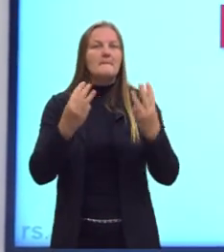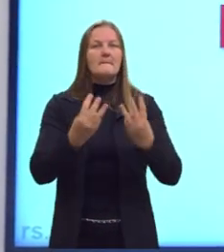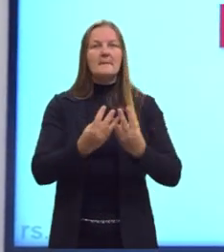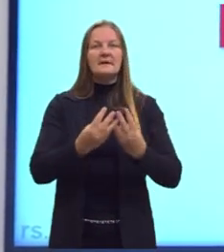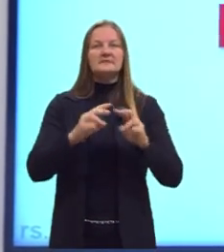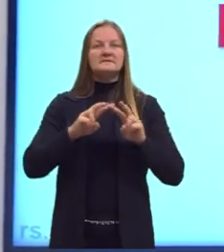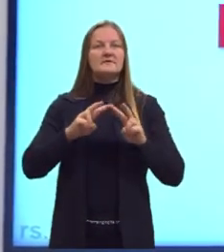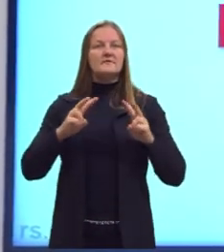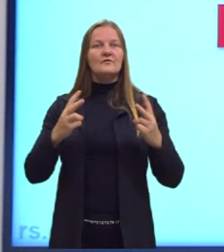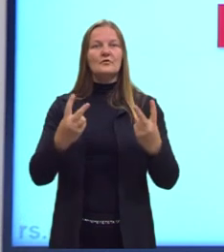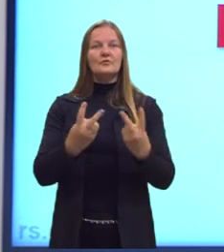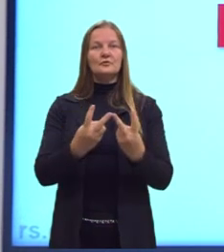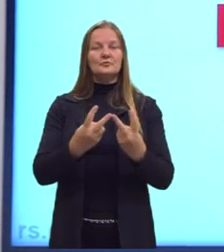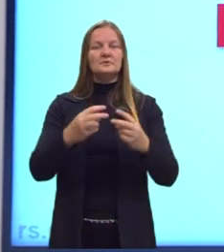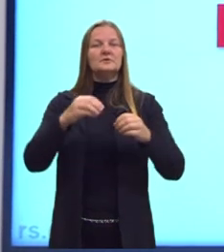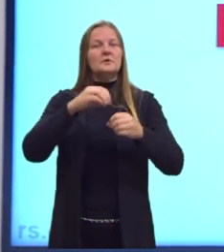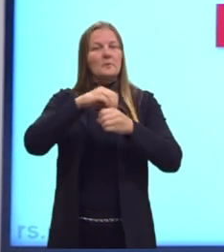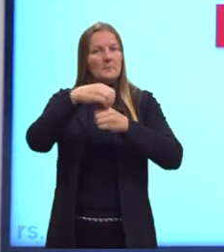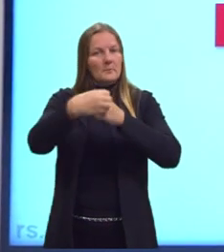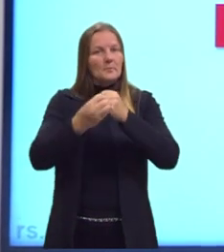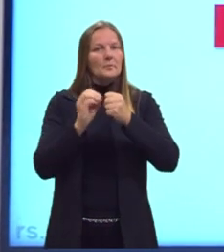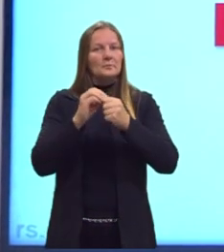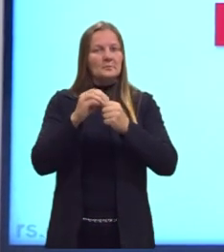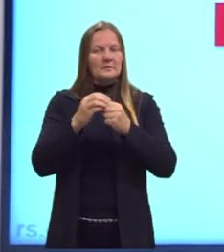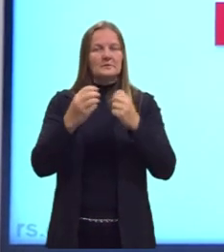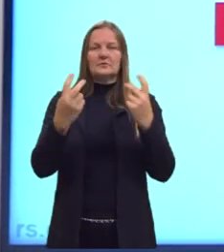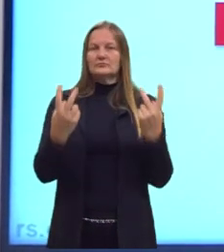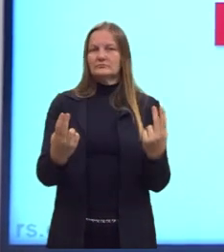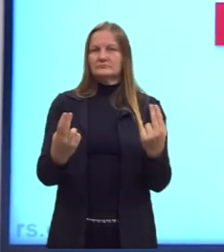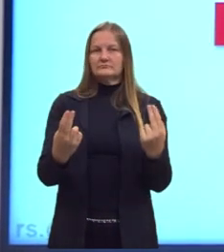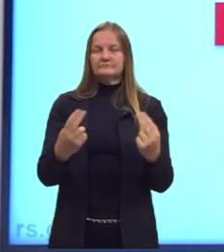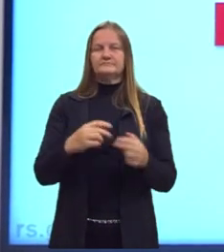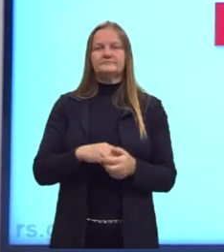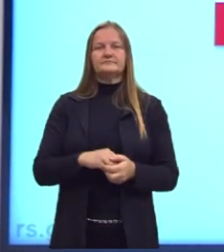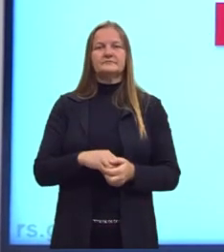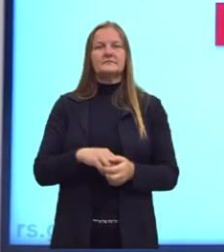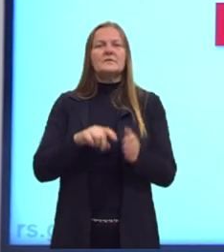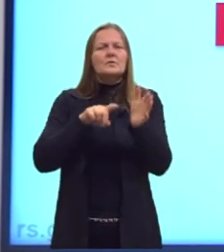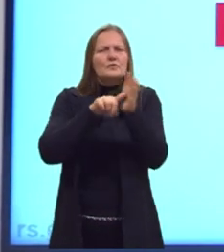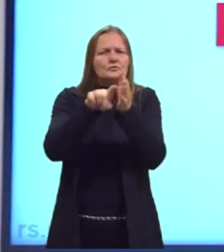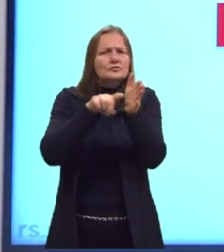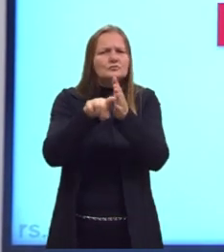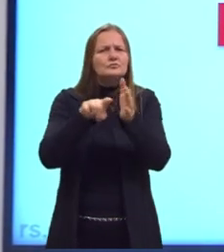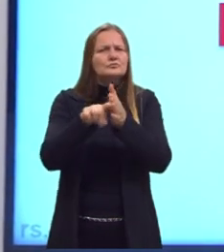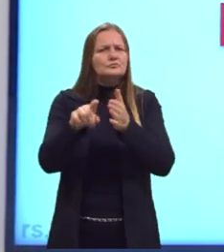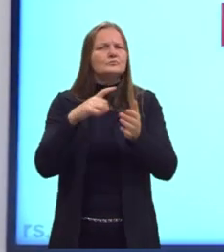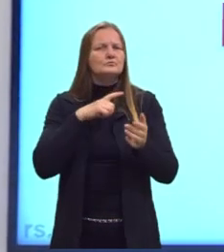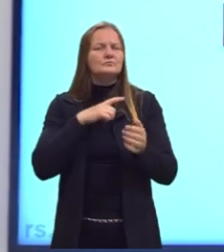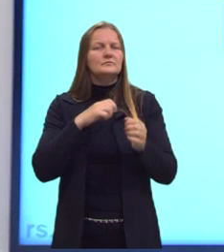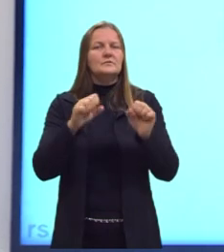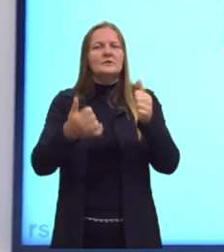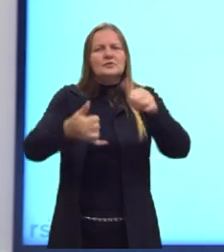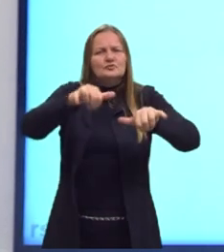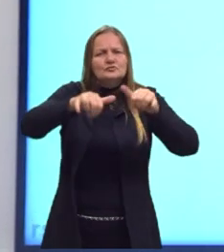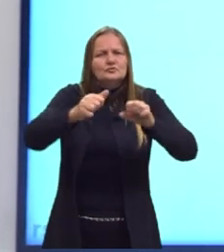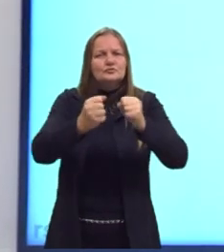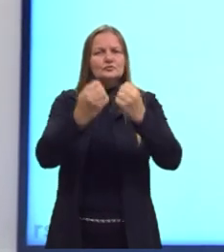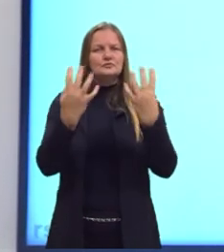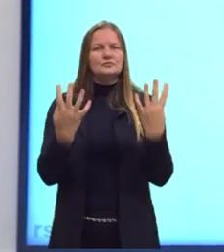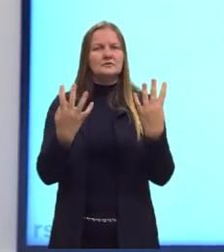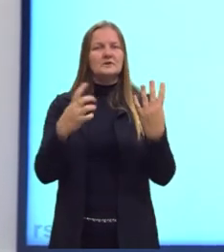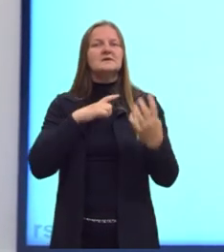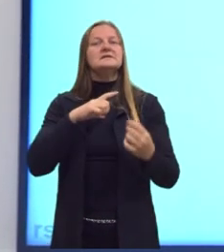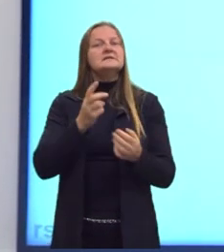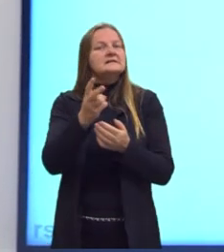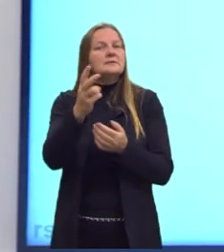de volume ou de moléculas. Quando tem uma pergunta de estequiometria, sempre são fornecidos